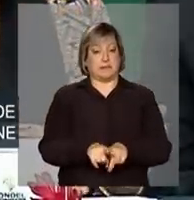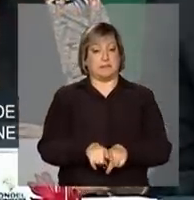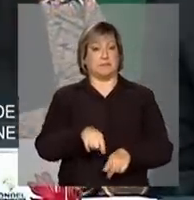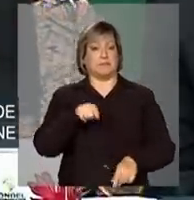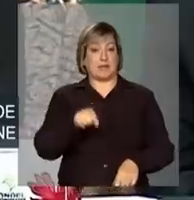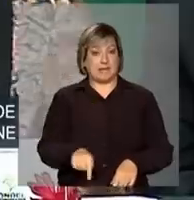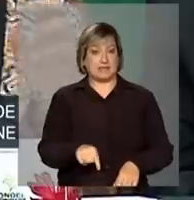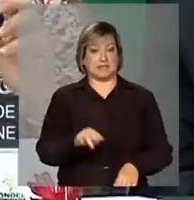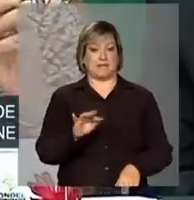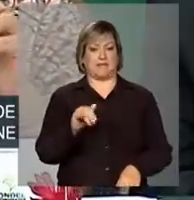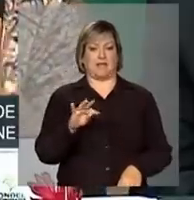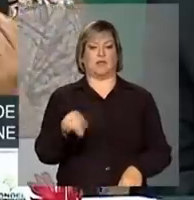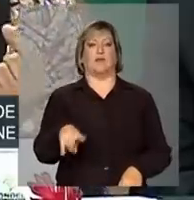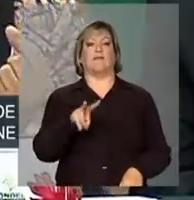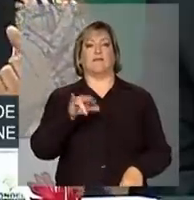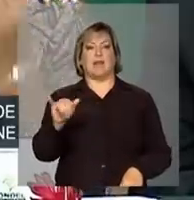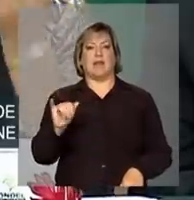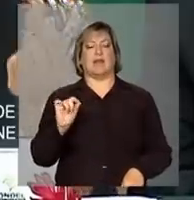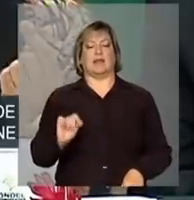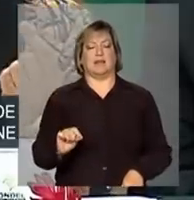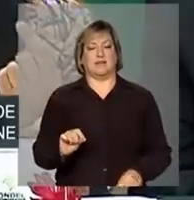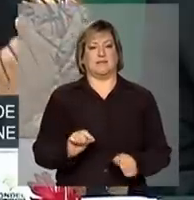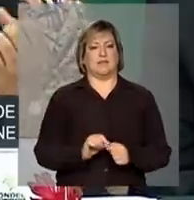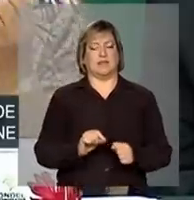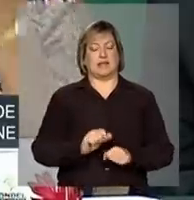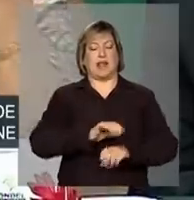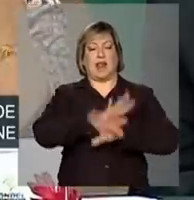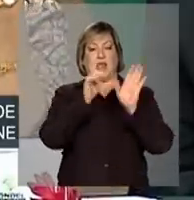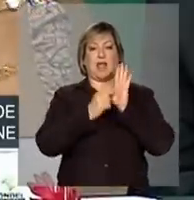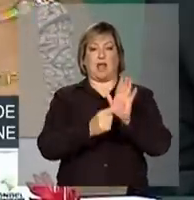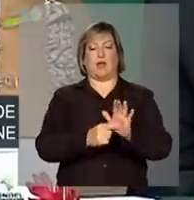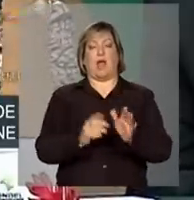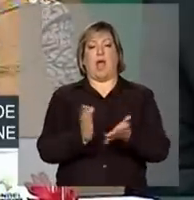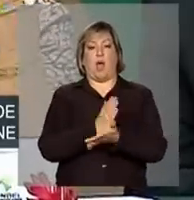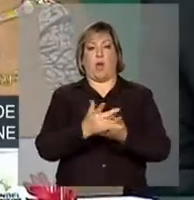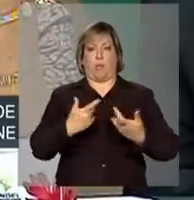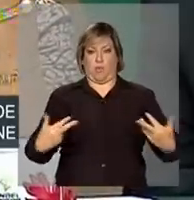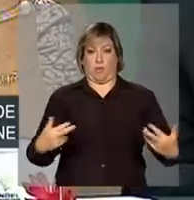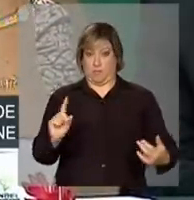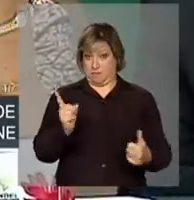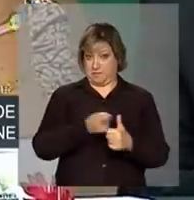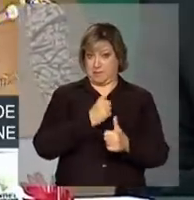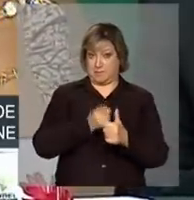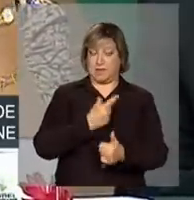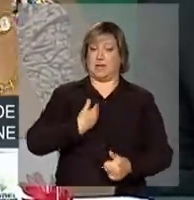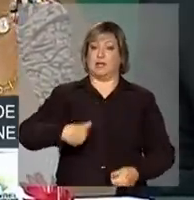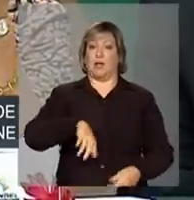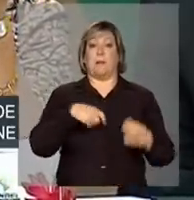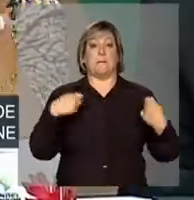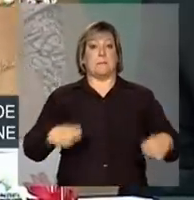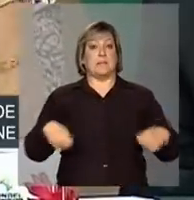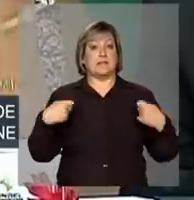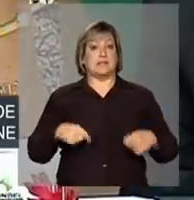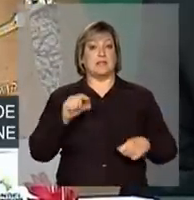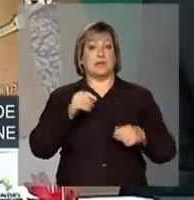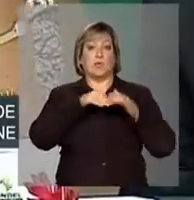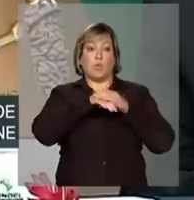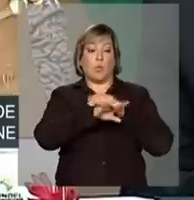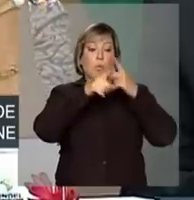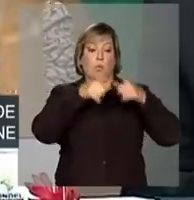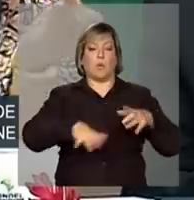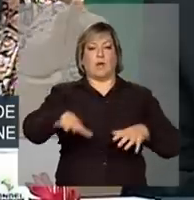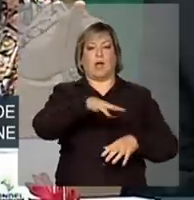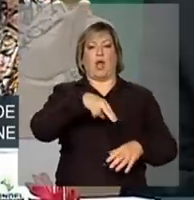fato vai deixar evidente algumas coisas. Um, nós temos de ter armazenagem no Nordeste.